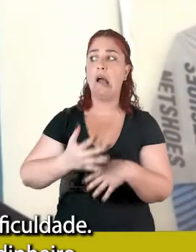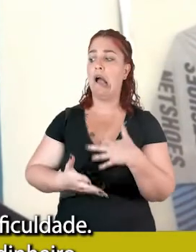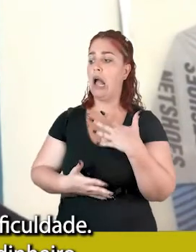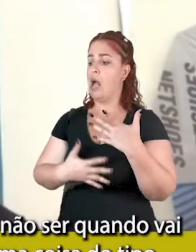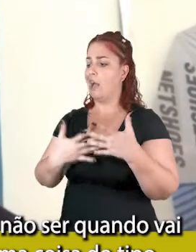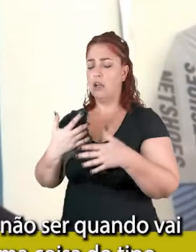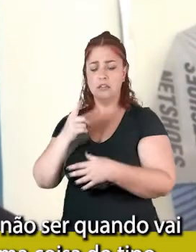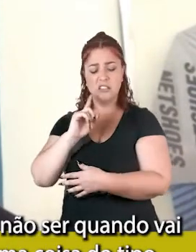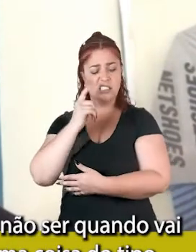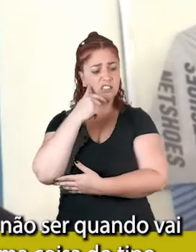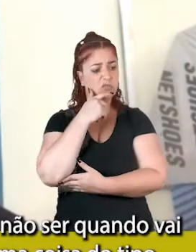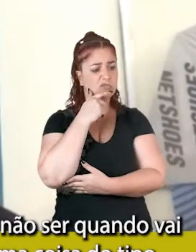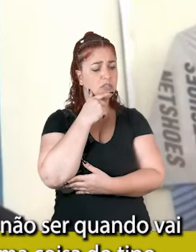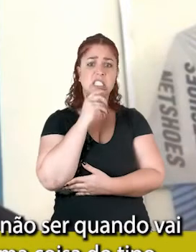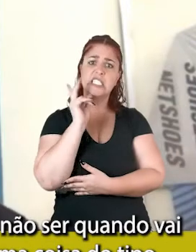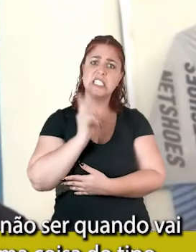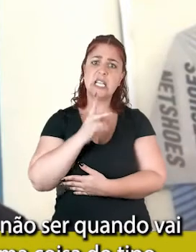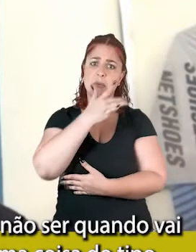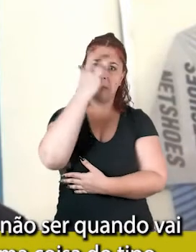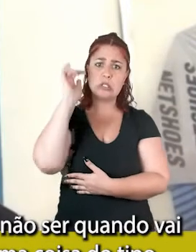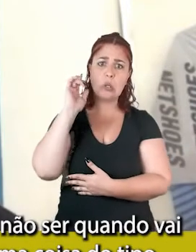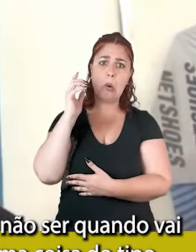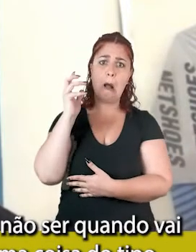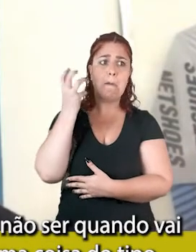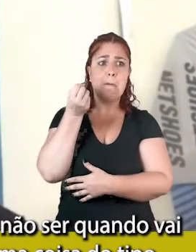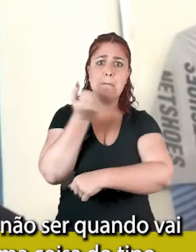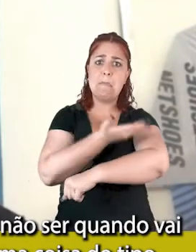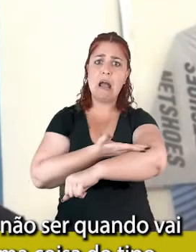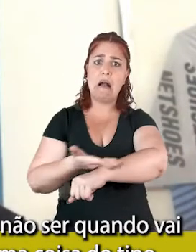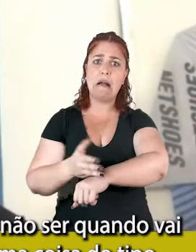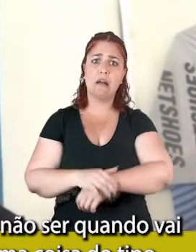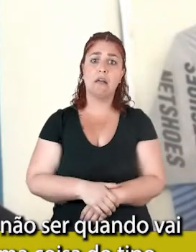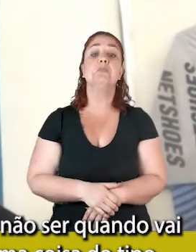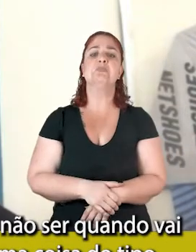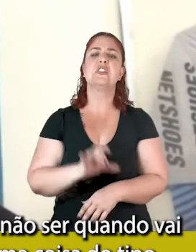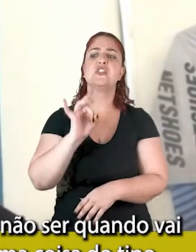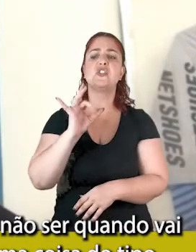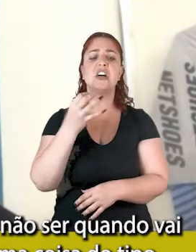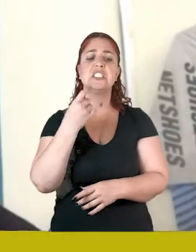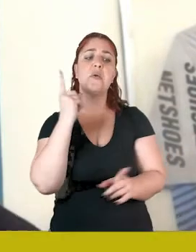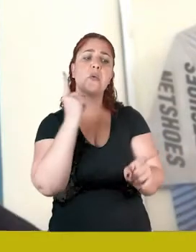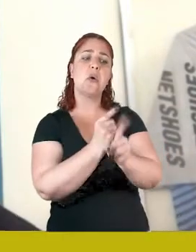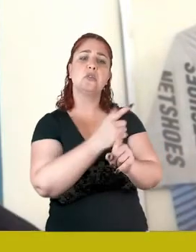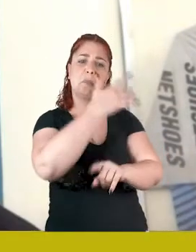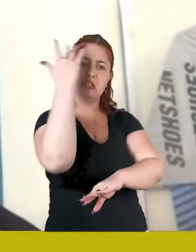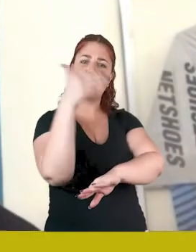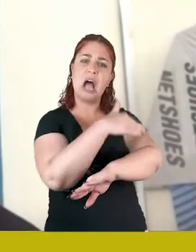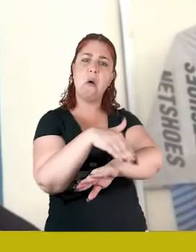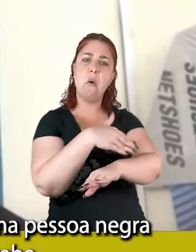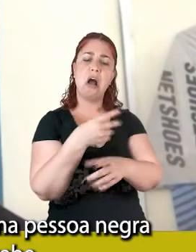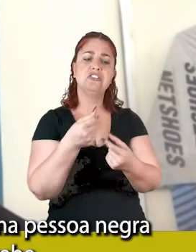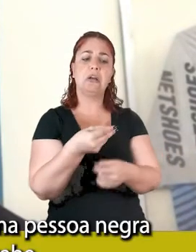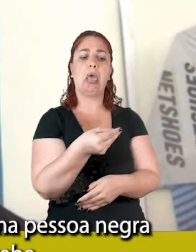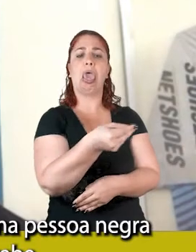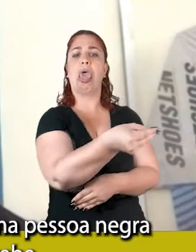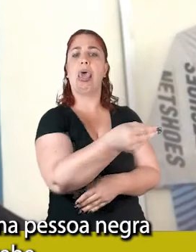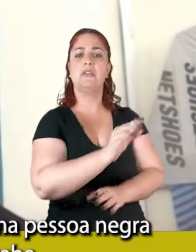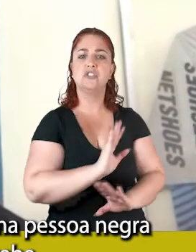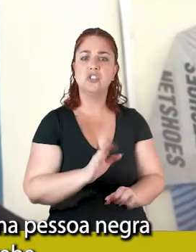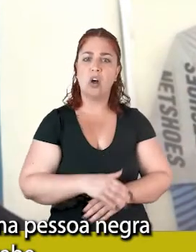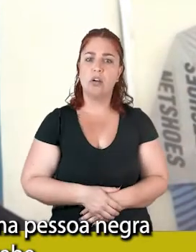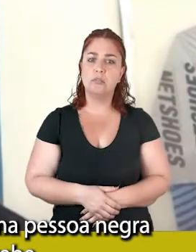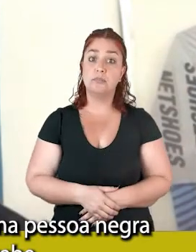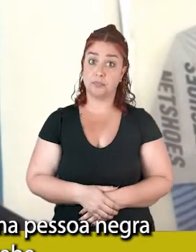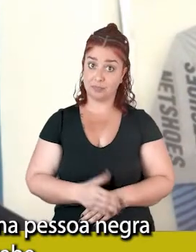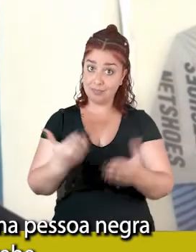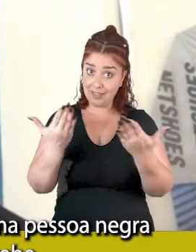coloco o dinheiro na mão de uma pessoa negra, a não ser quando vai dar uma esmola no sinal, alguma coisa do tipo. E aí você pergunta assim para a